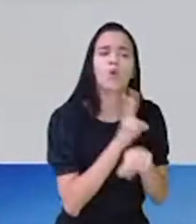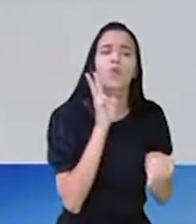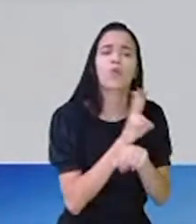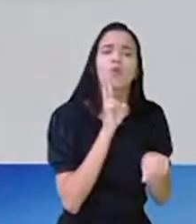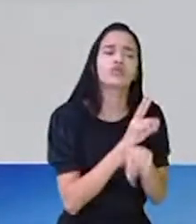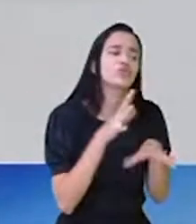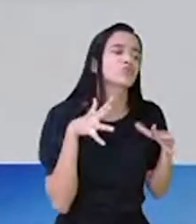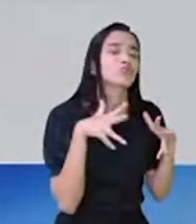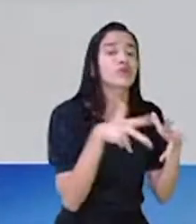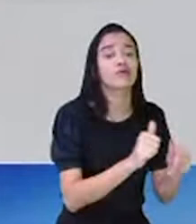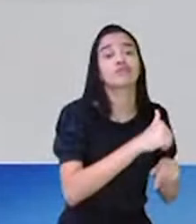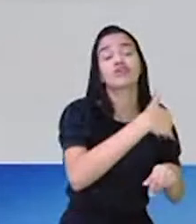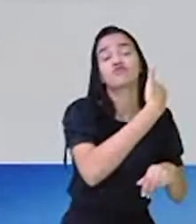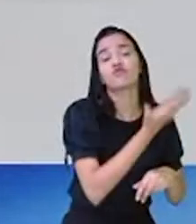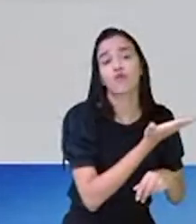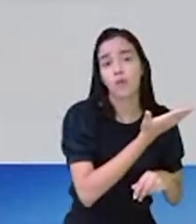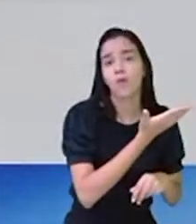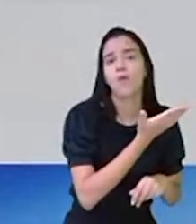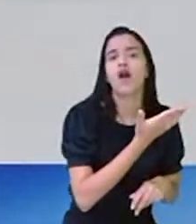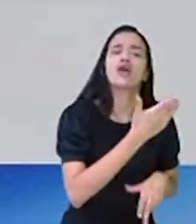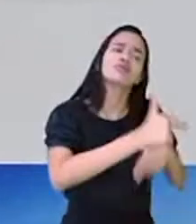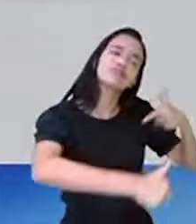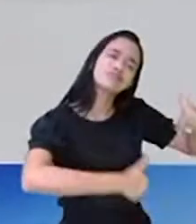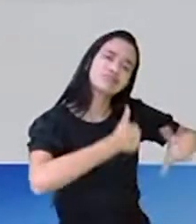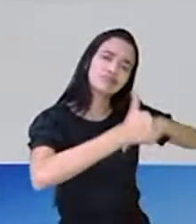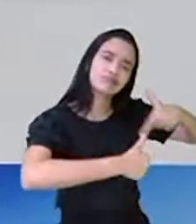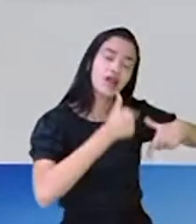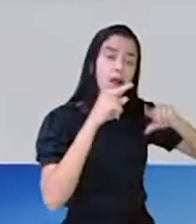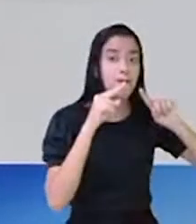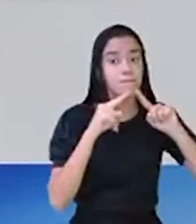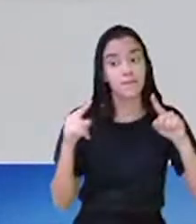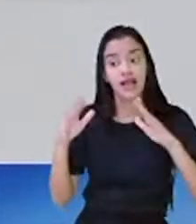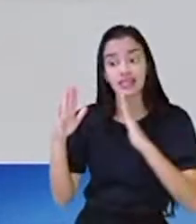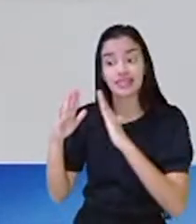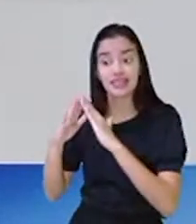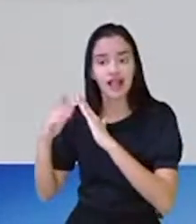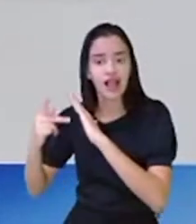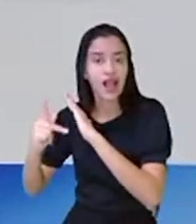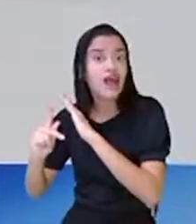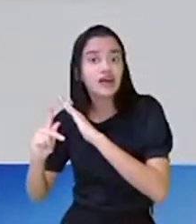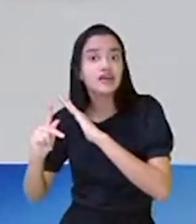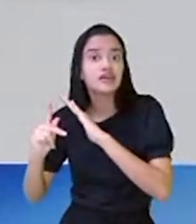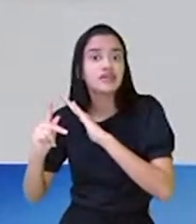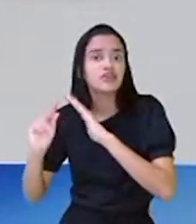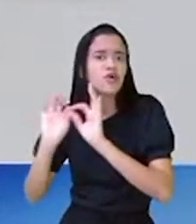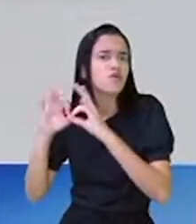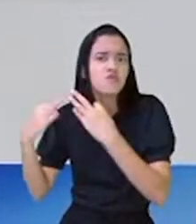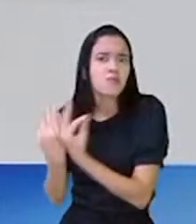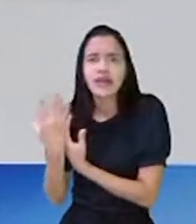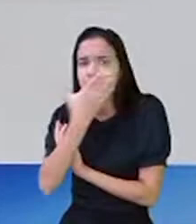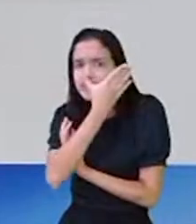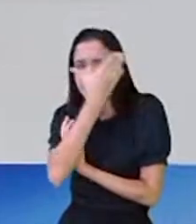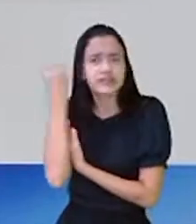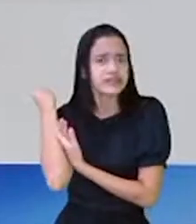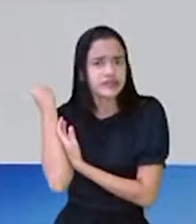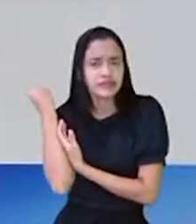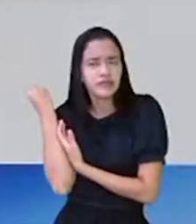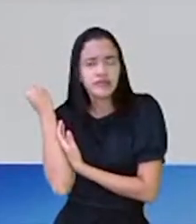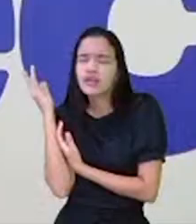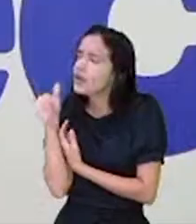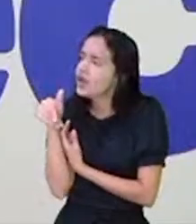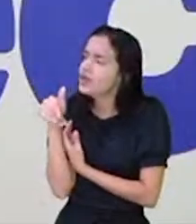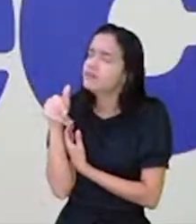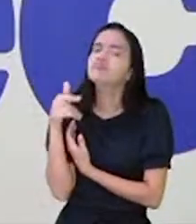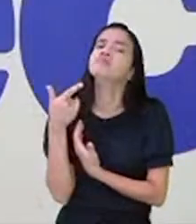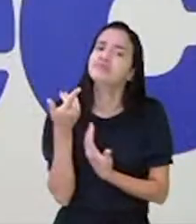tudo o que acontece lá fora, do trabalho, mas na sua casa, nas suas coisas, da sua família, você esquece um pouco. Seria isso?